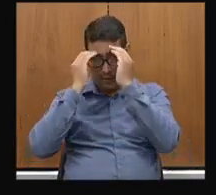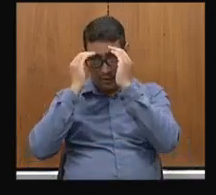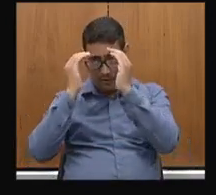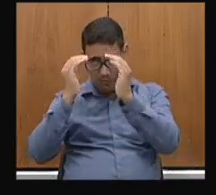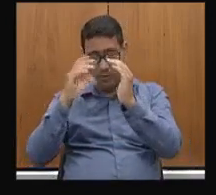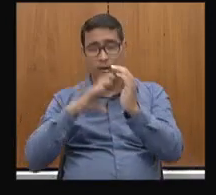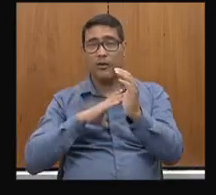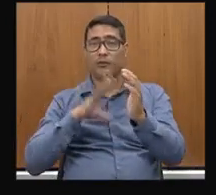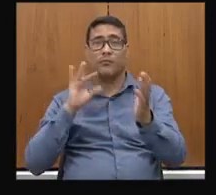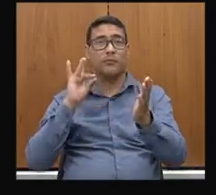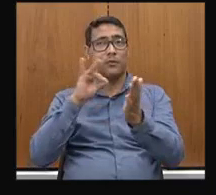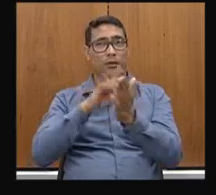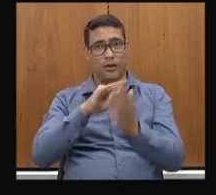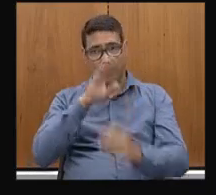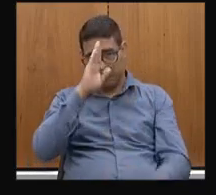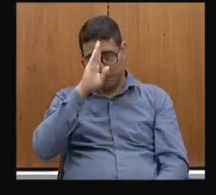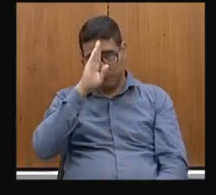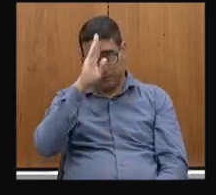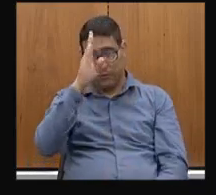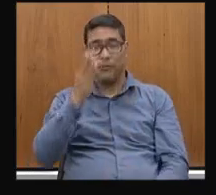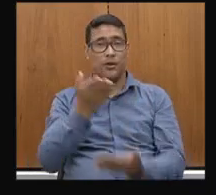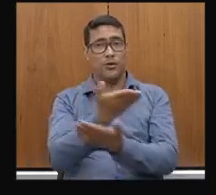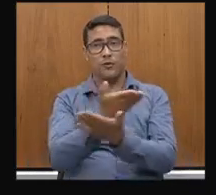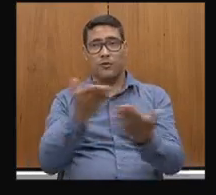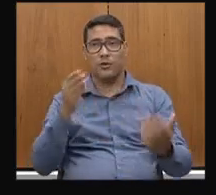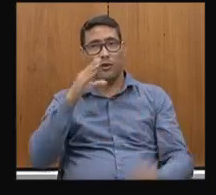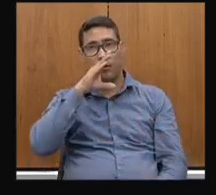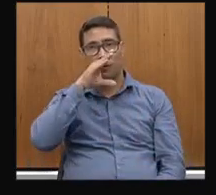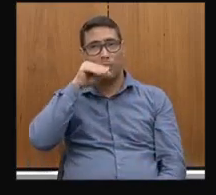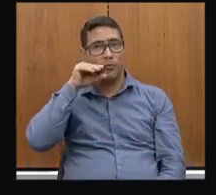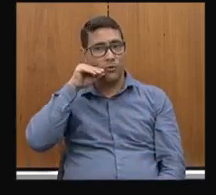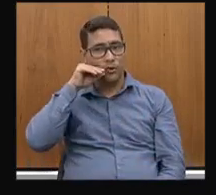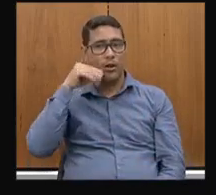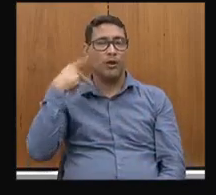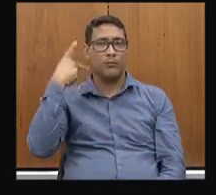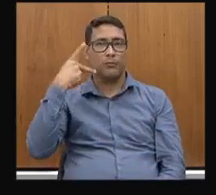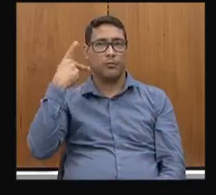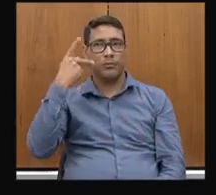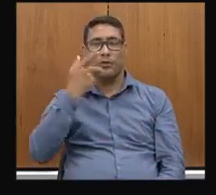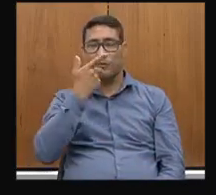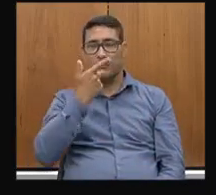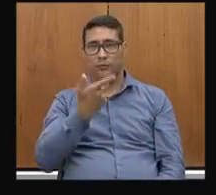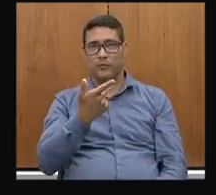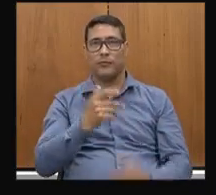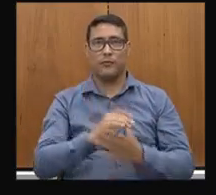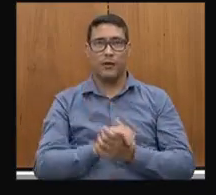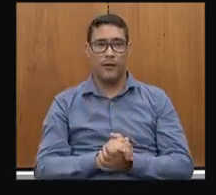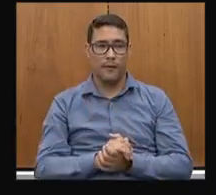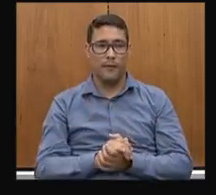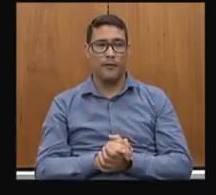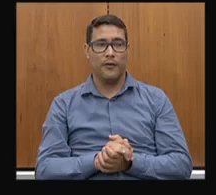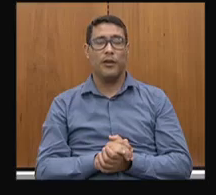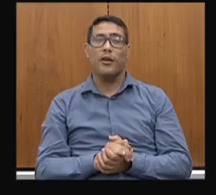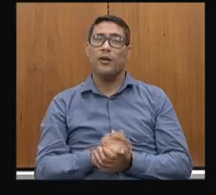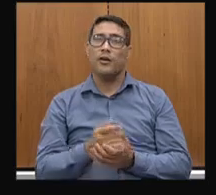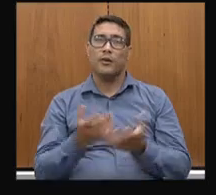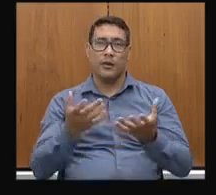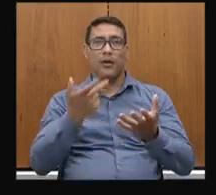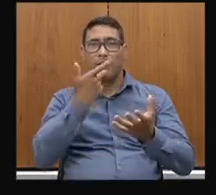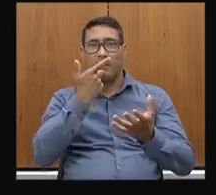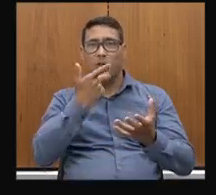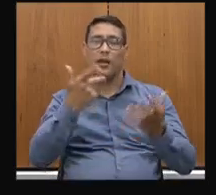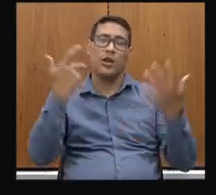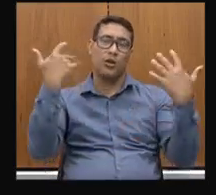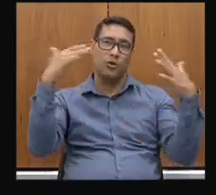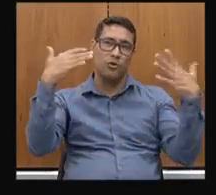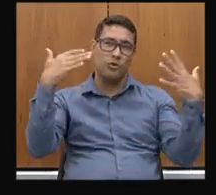de verdade, principalmente por ser servidores públicos, que eu quero aqui fazer as minhas indagações. Queria eu estar fazendo elogios, queria eu